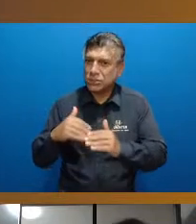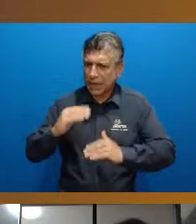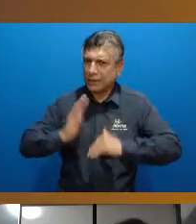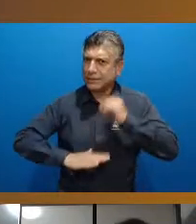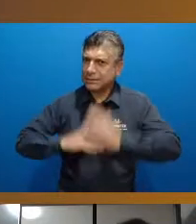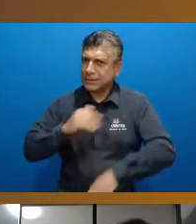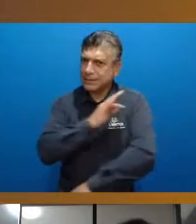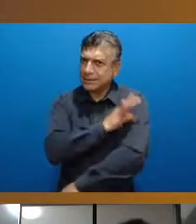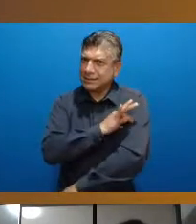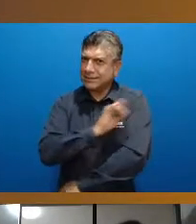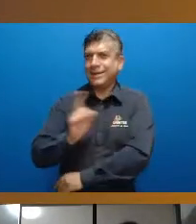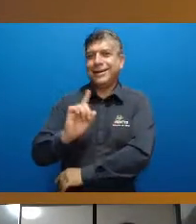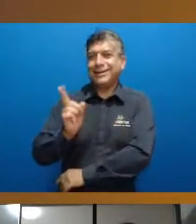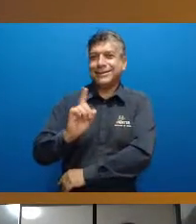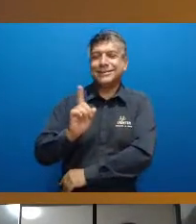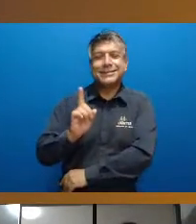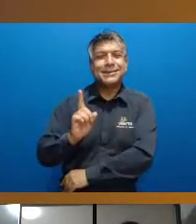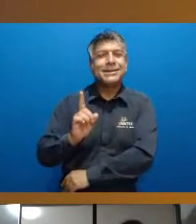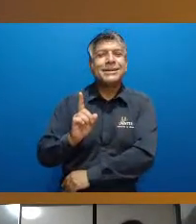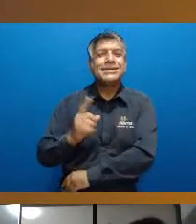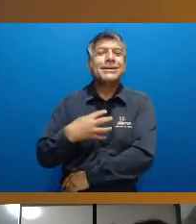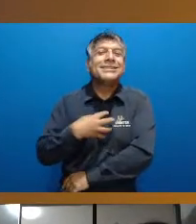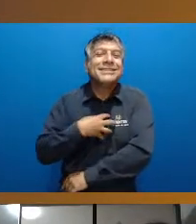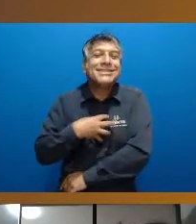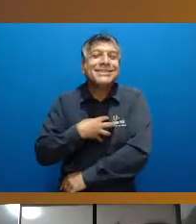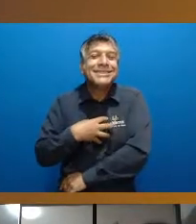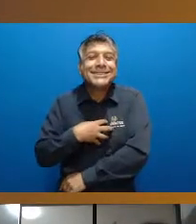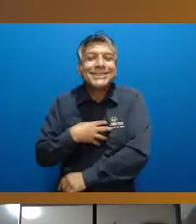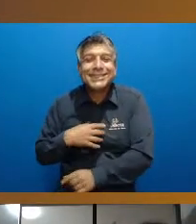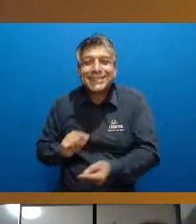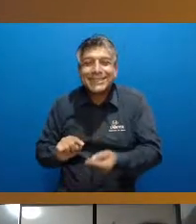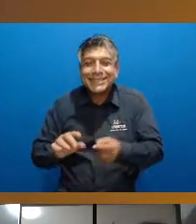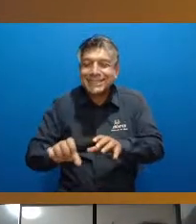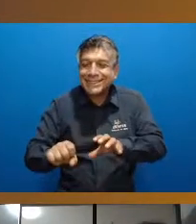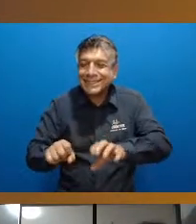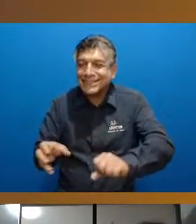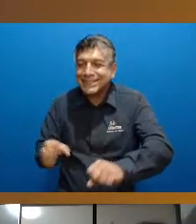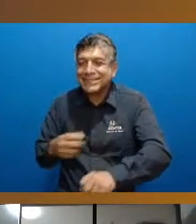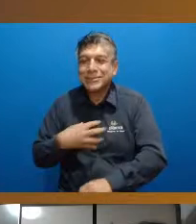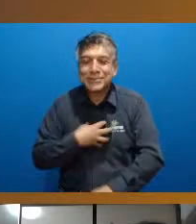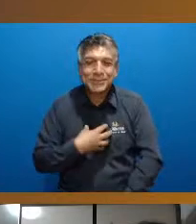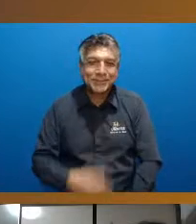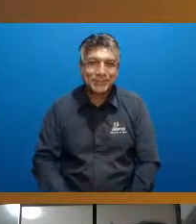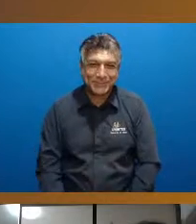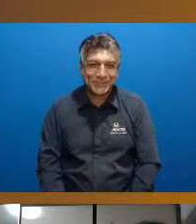técnicas mas sim essas aquisições das capacidades motoras